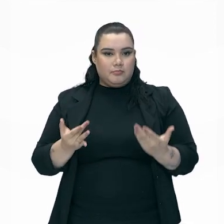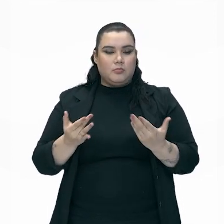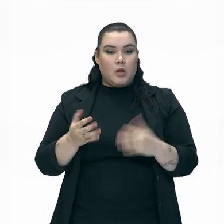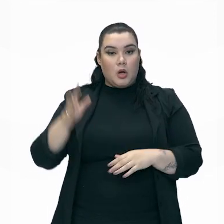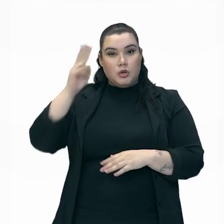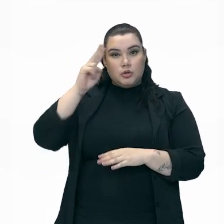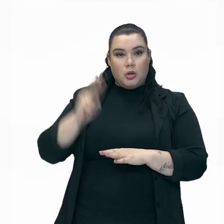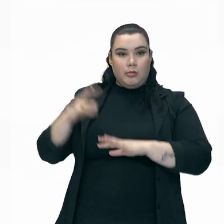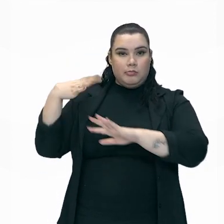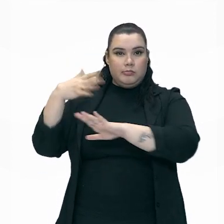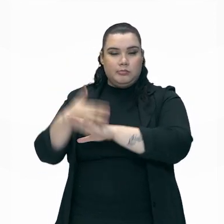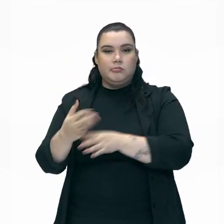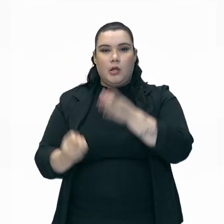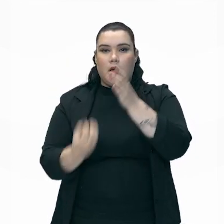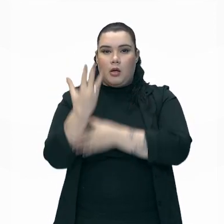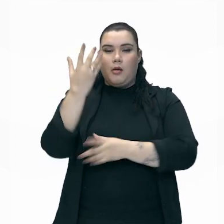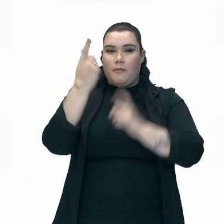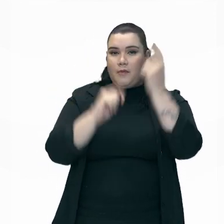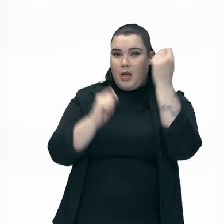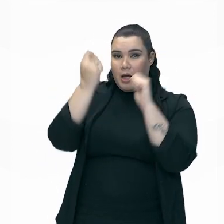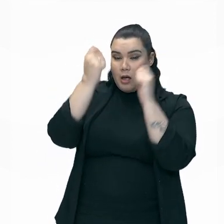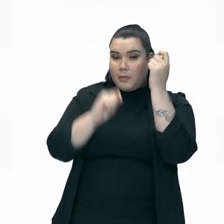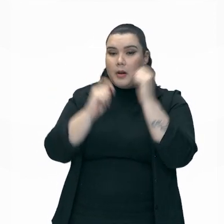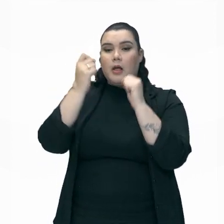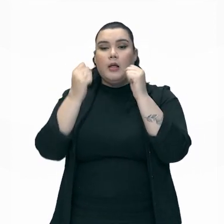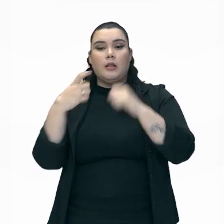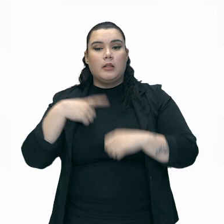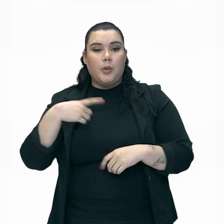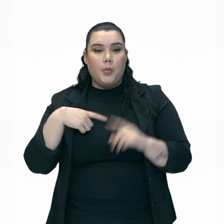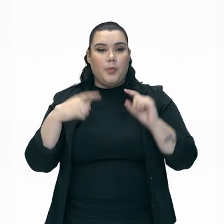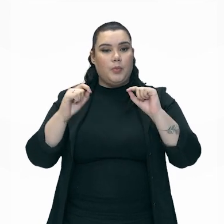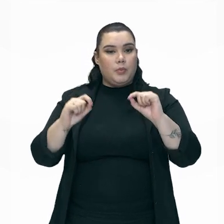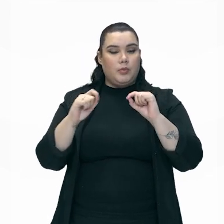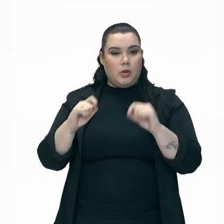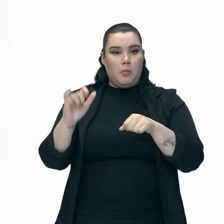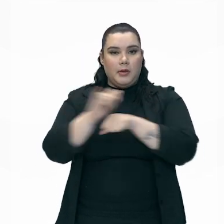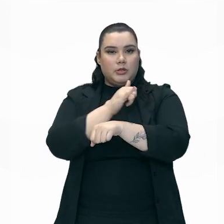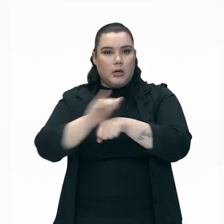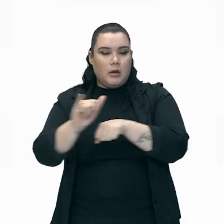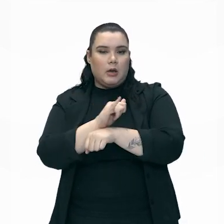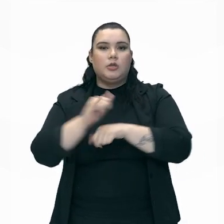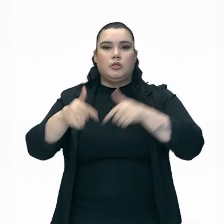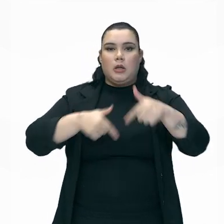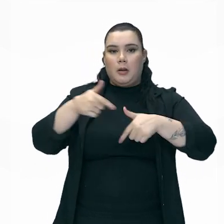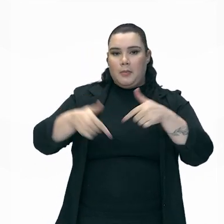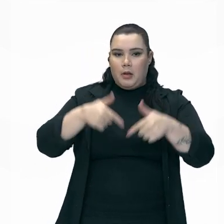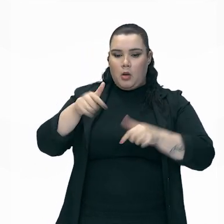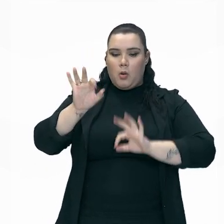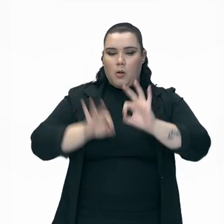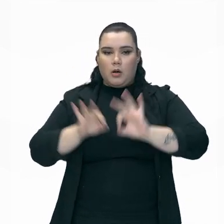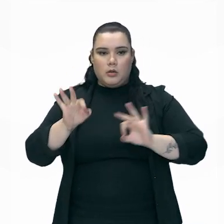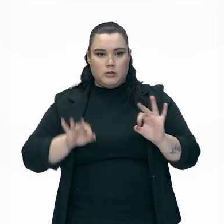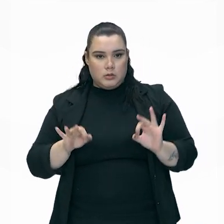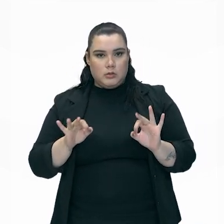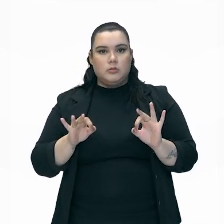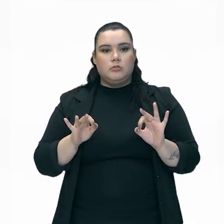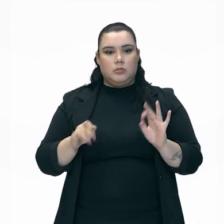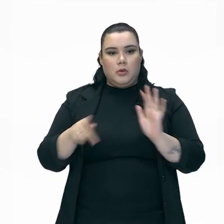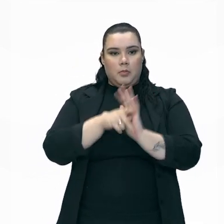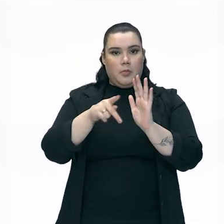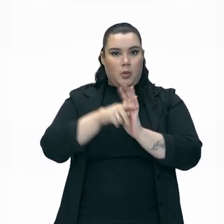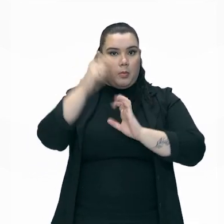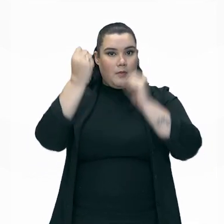da história da produção industrial, pessoal, surgiu ali um método de trabalho, um método de organização das